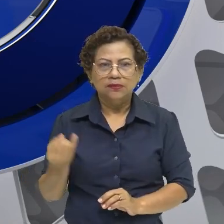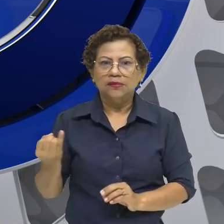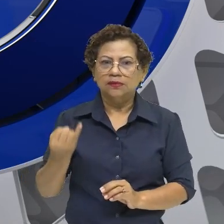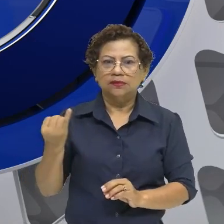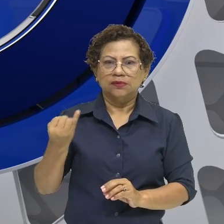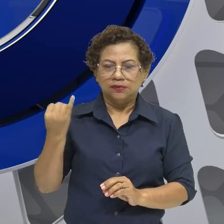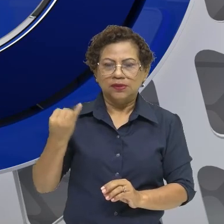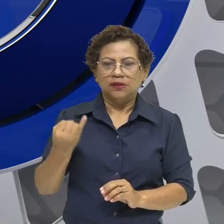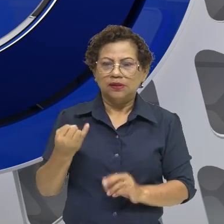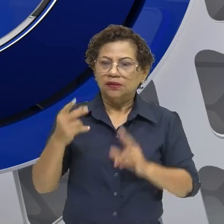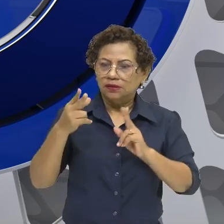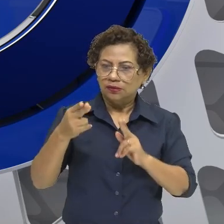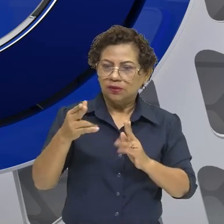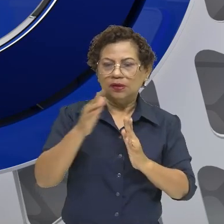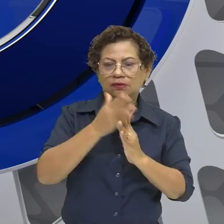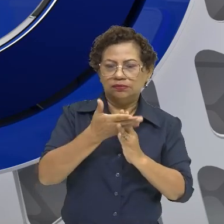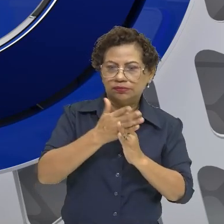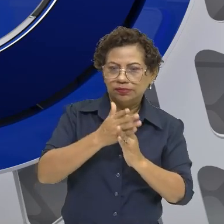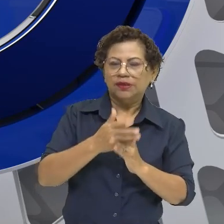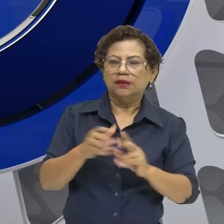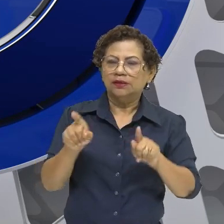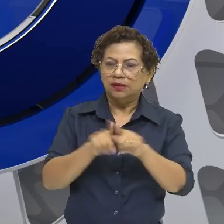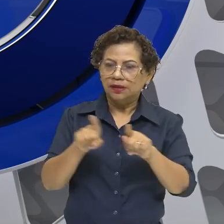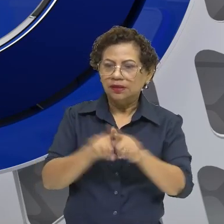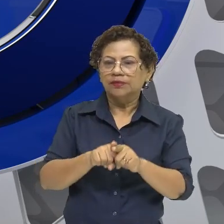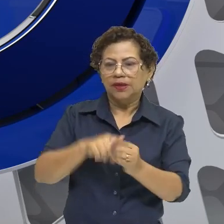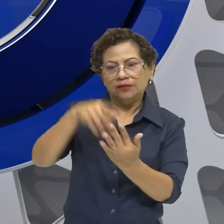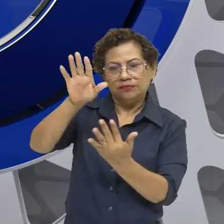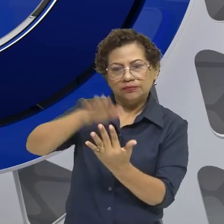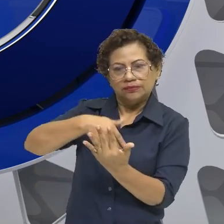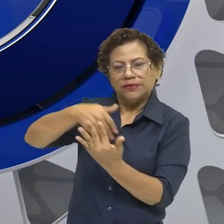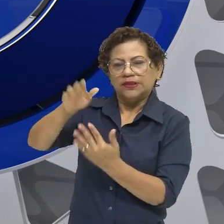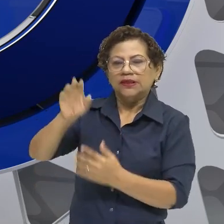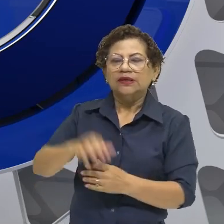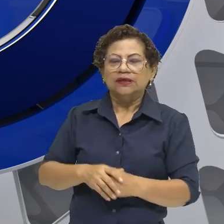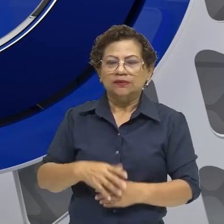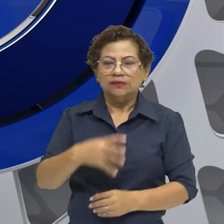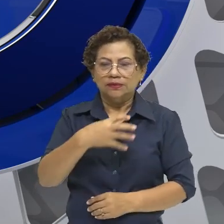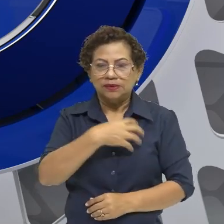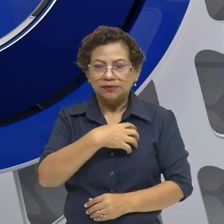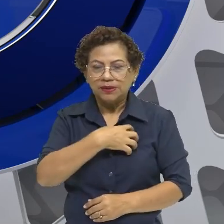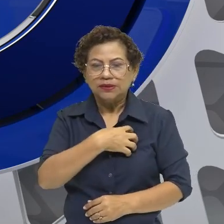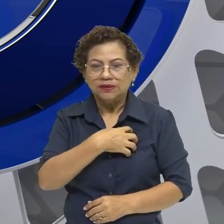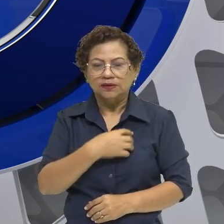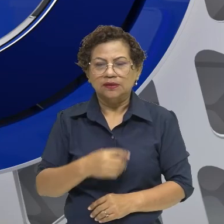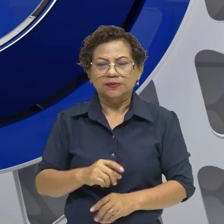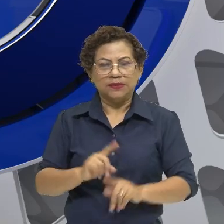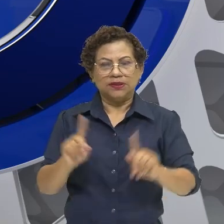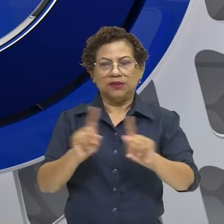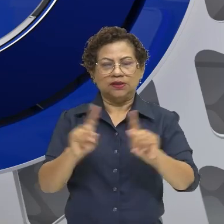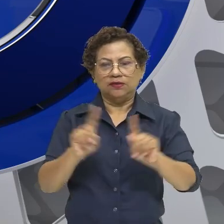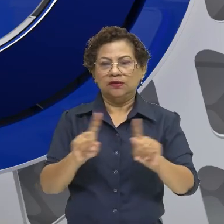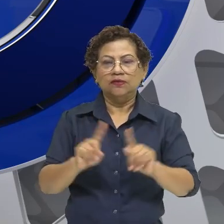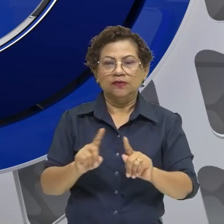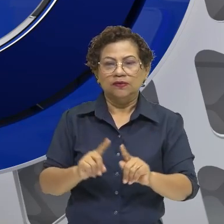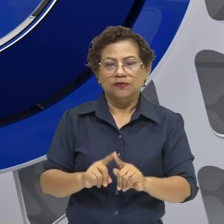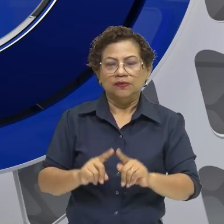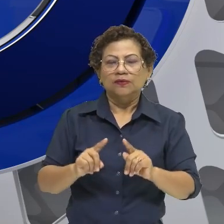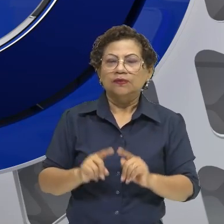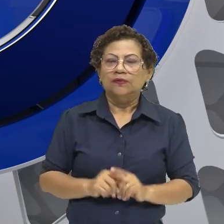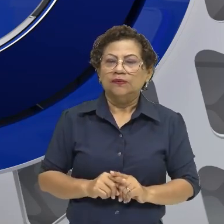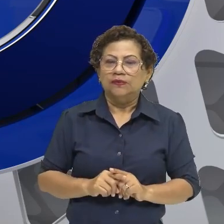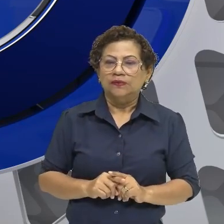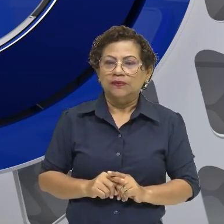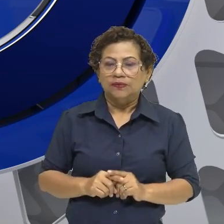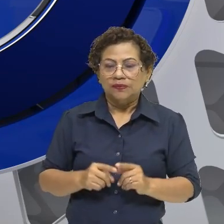assim como o barroco, vai trabalhar com as emoções. Mas o expressionismo não vai trabalhar com as forças antagônicas. Ele vai trabalhar com a